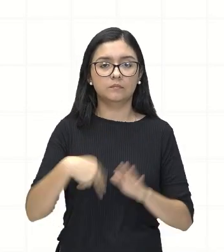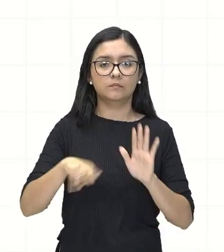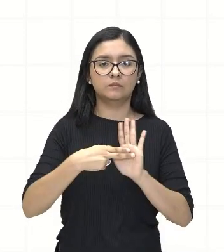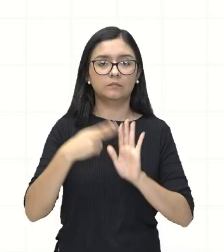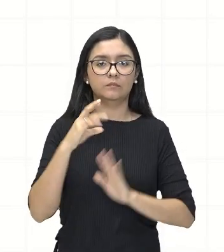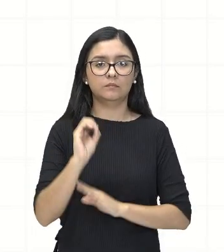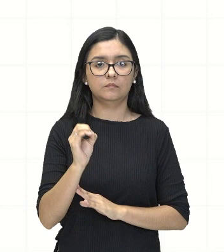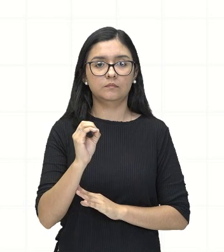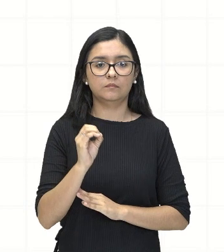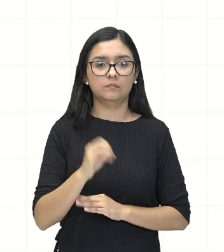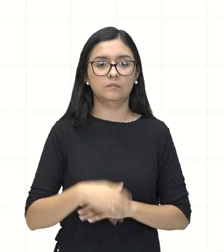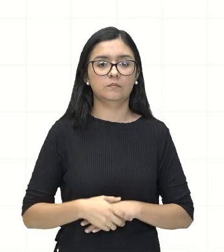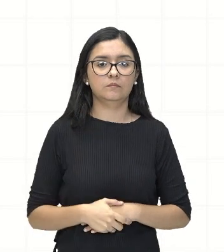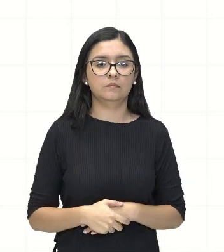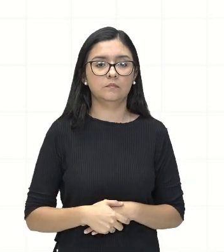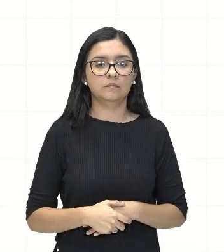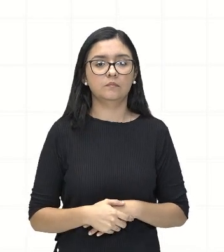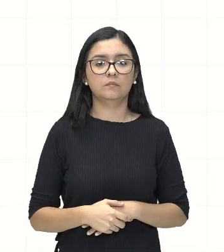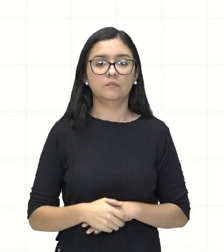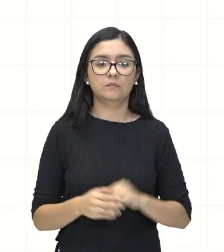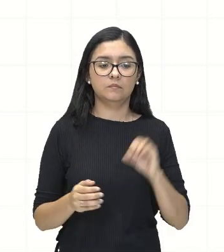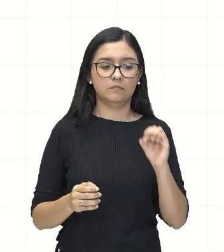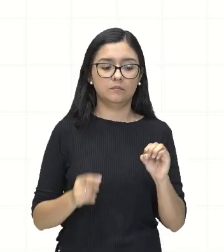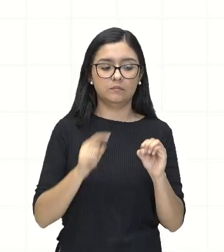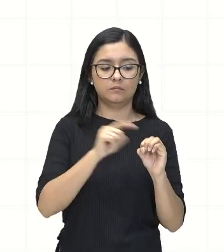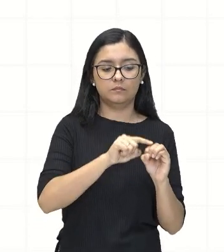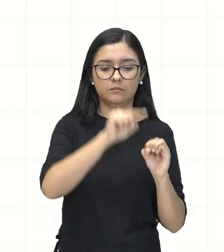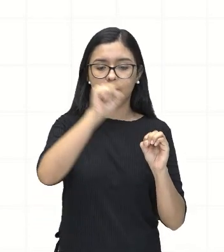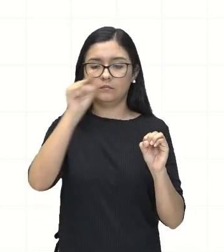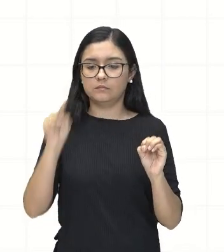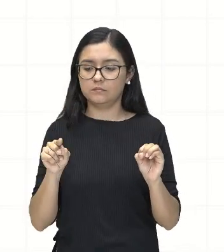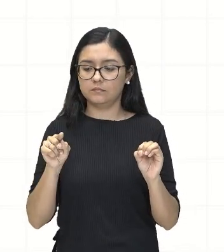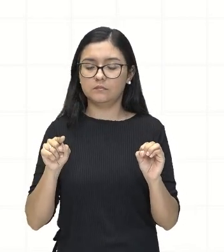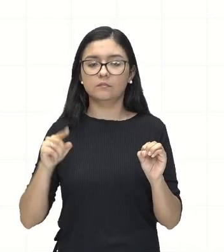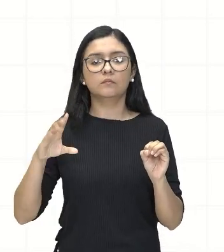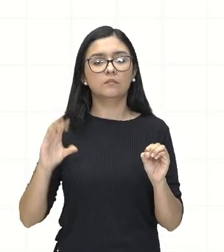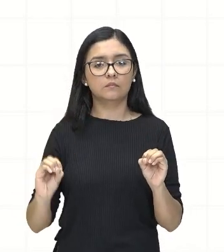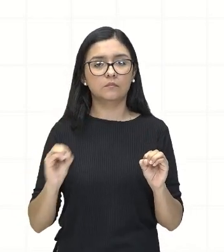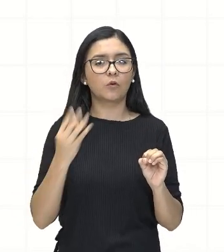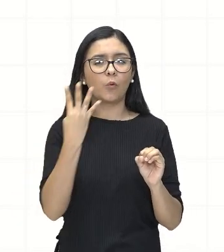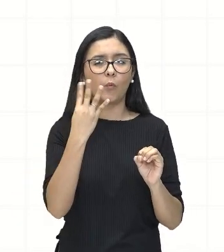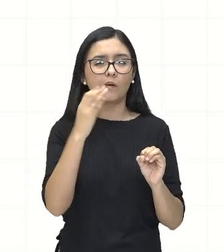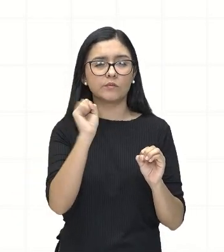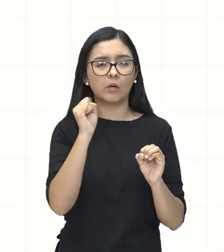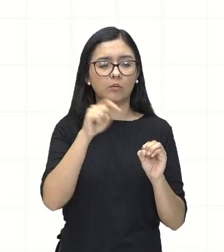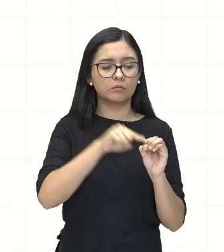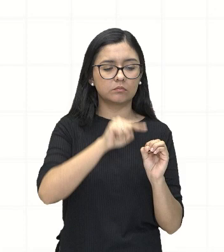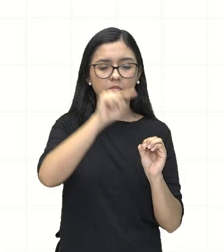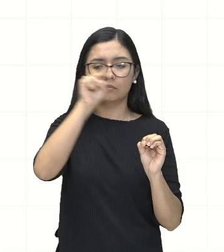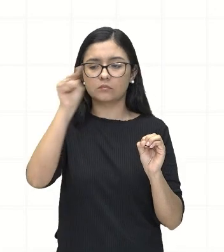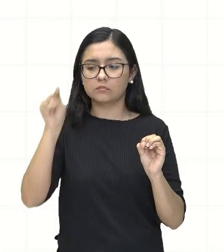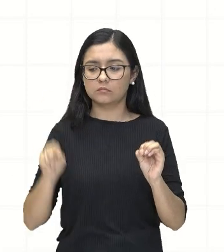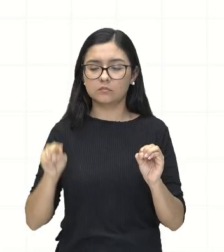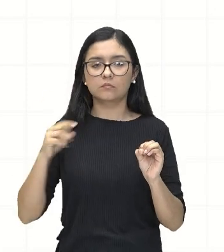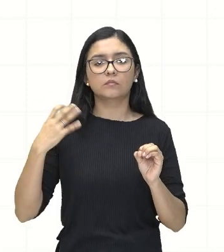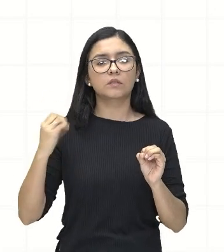ele sai com 0 e depois em 4 segundos ele ele